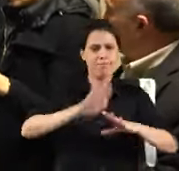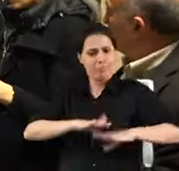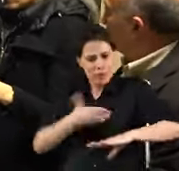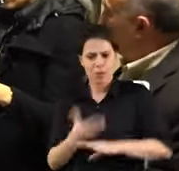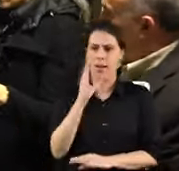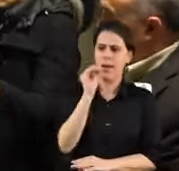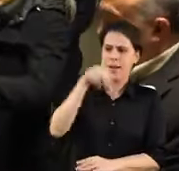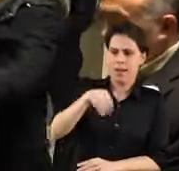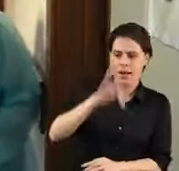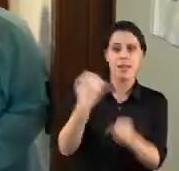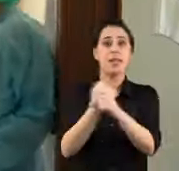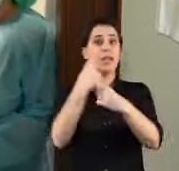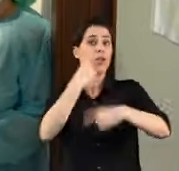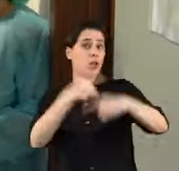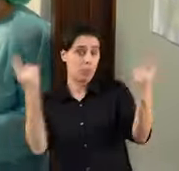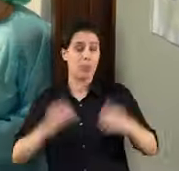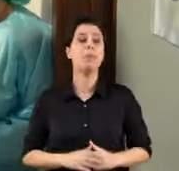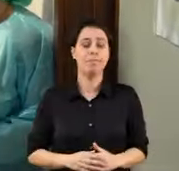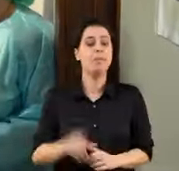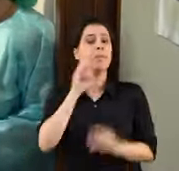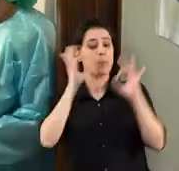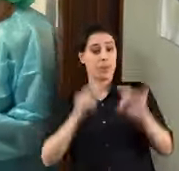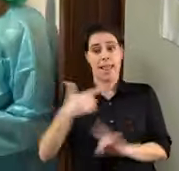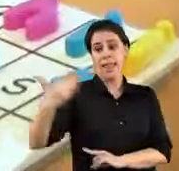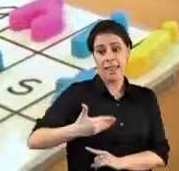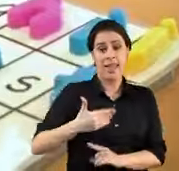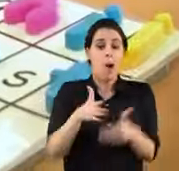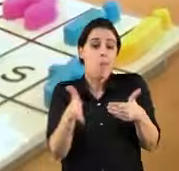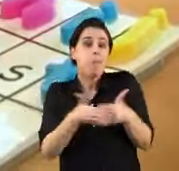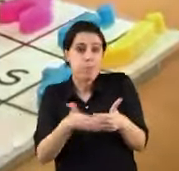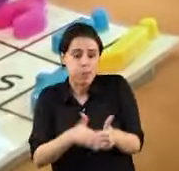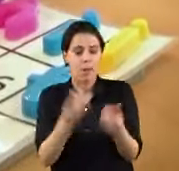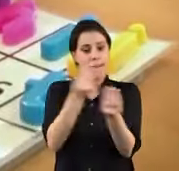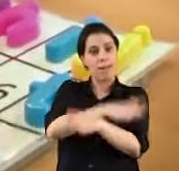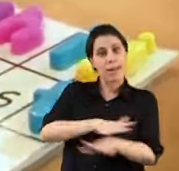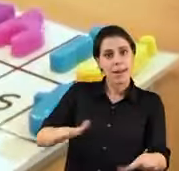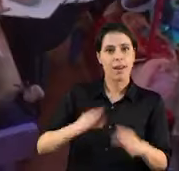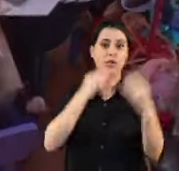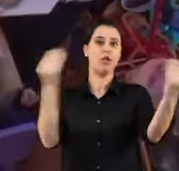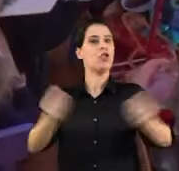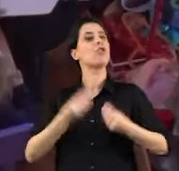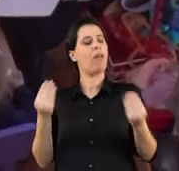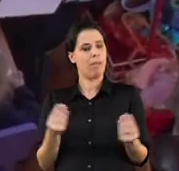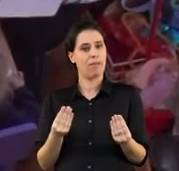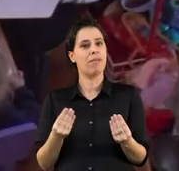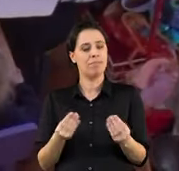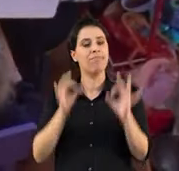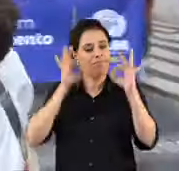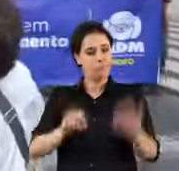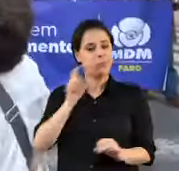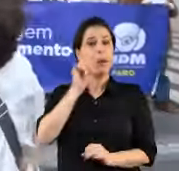teu lado, para reforçar o SNS e os serviços públicos. Para garantir direitos aos mais idosos, às crianças e aos jovens.